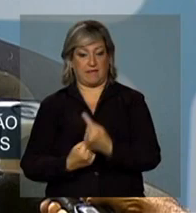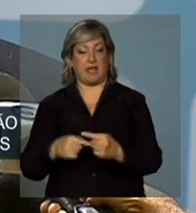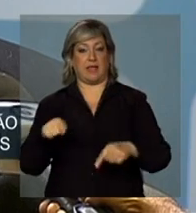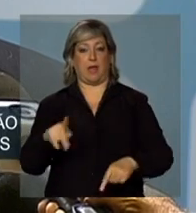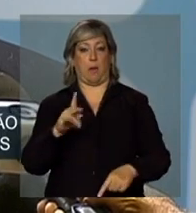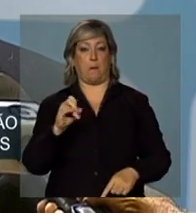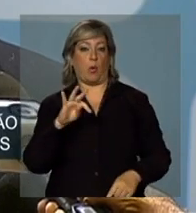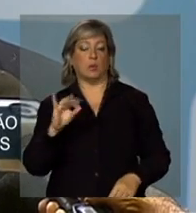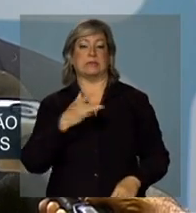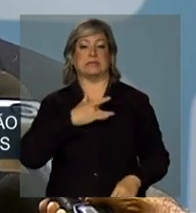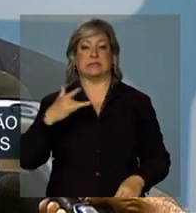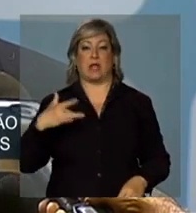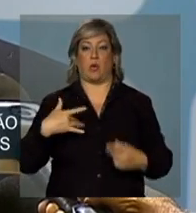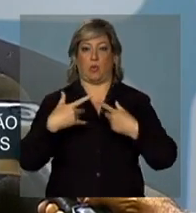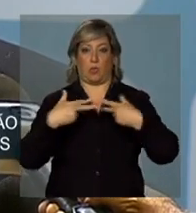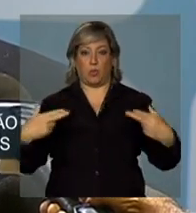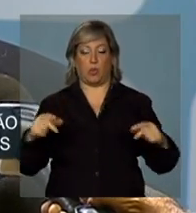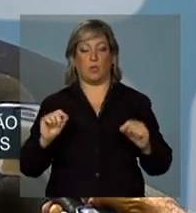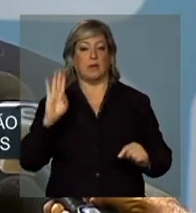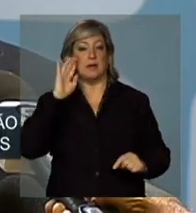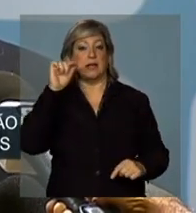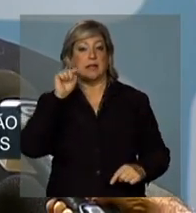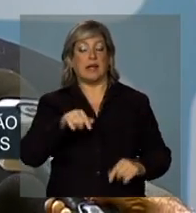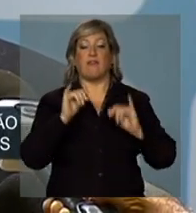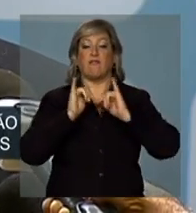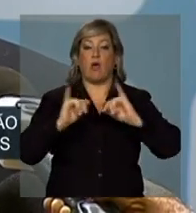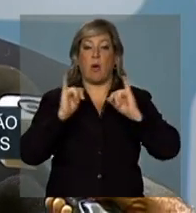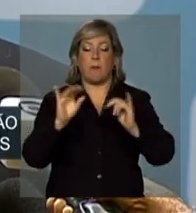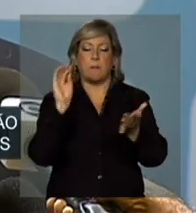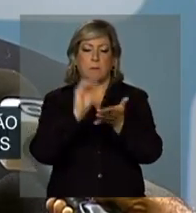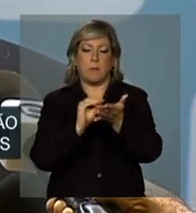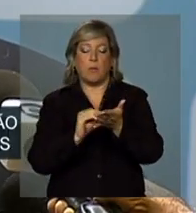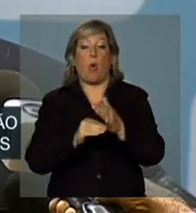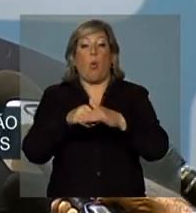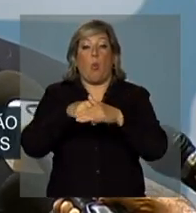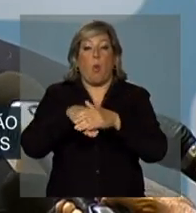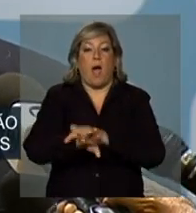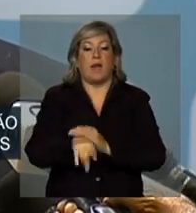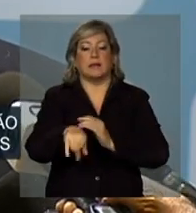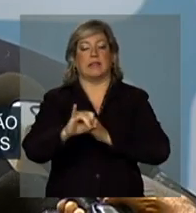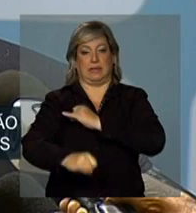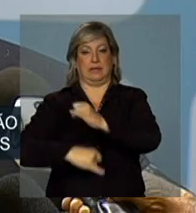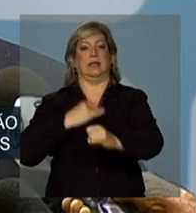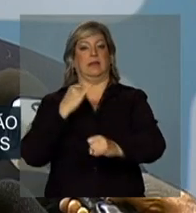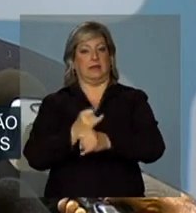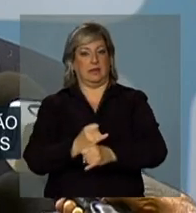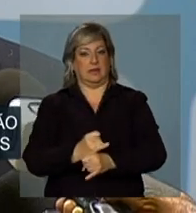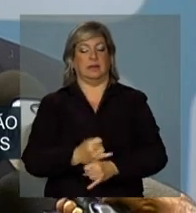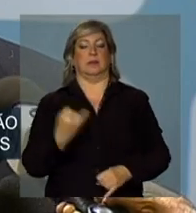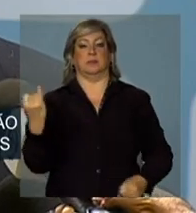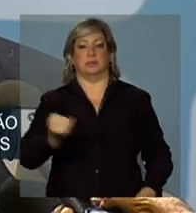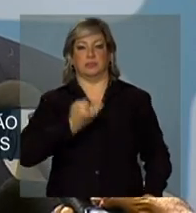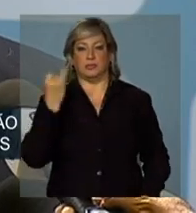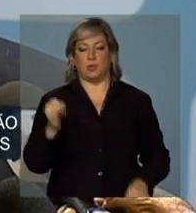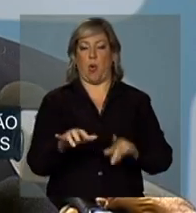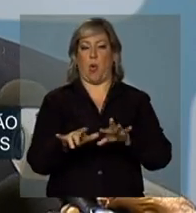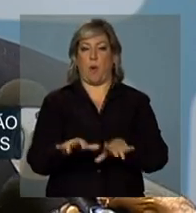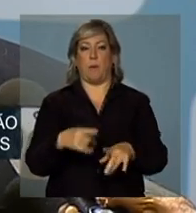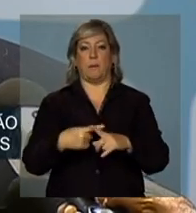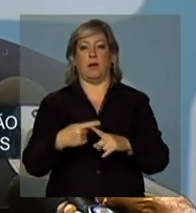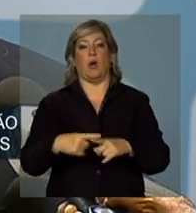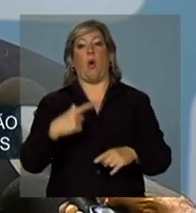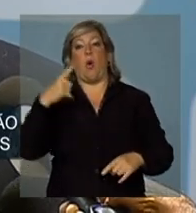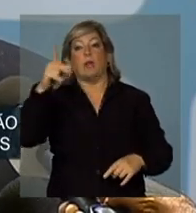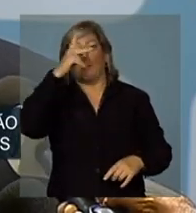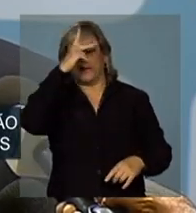saúde, que as suas informações de atendimento estejam guardadas nesse sistema de computador para poder passar por um outro